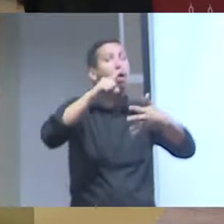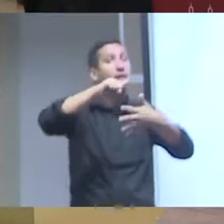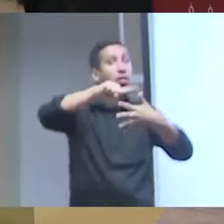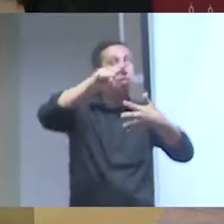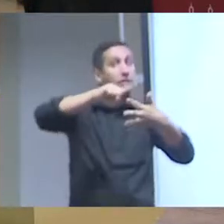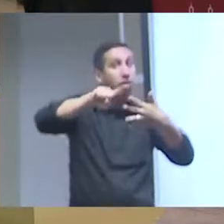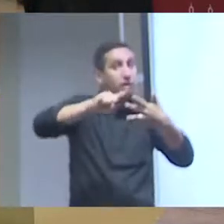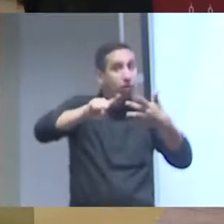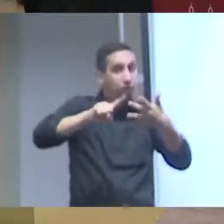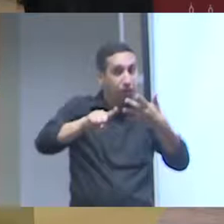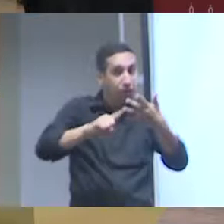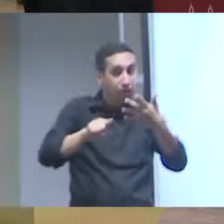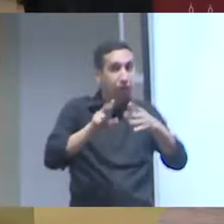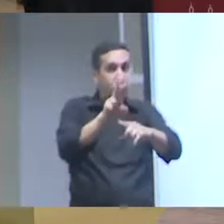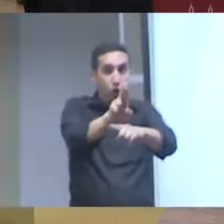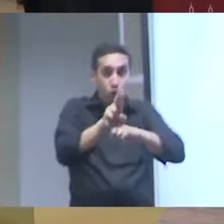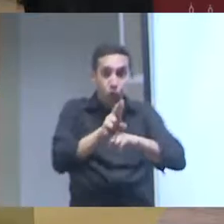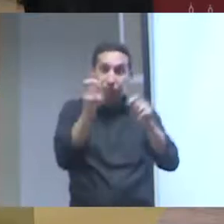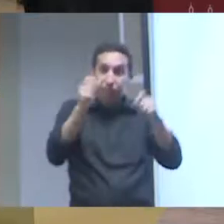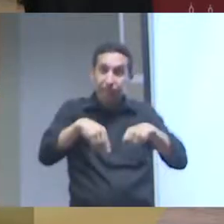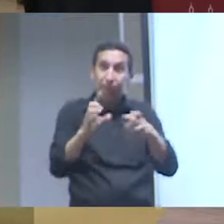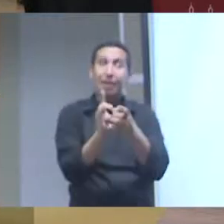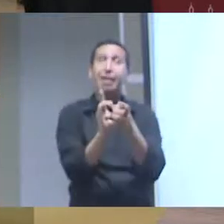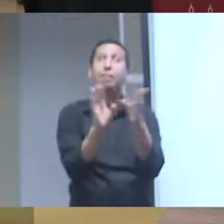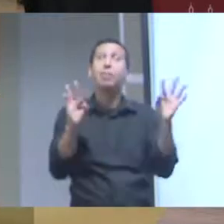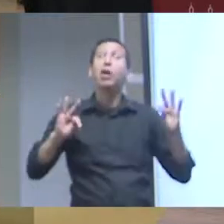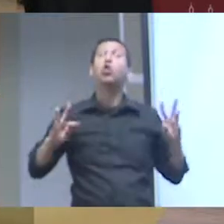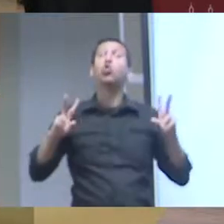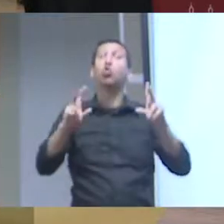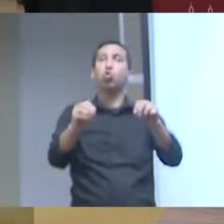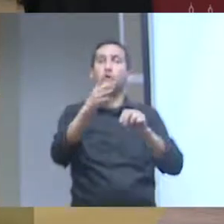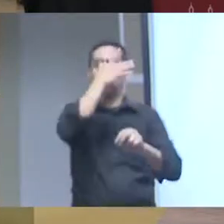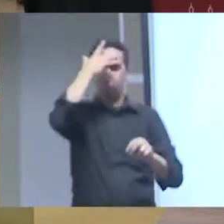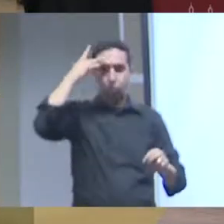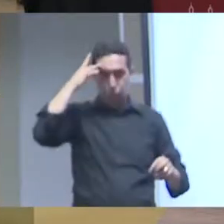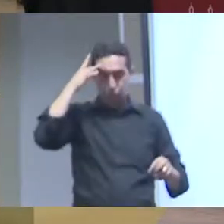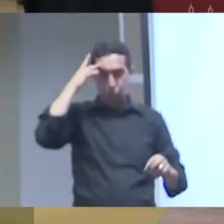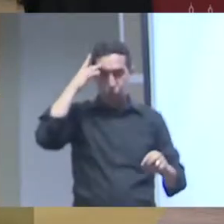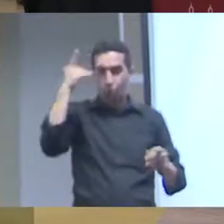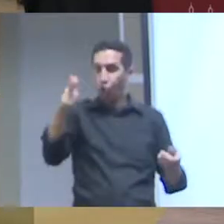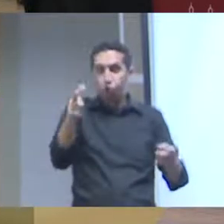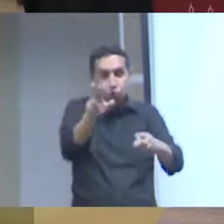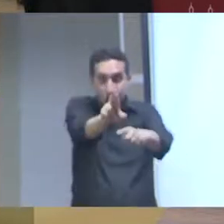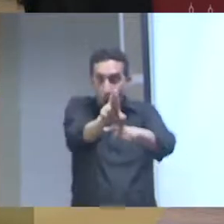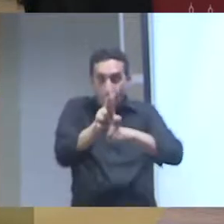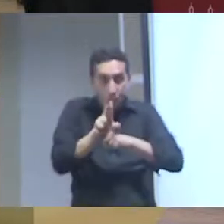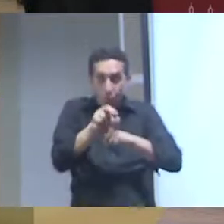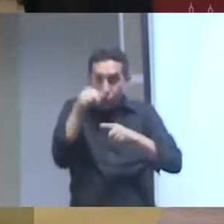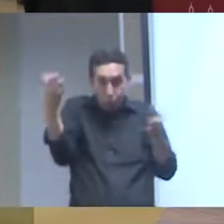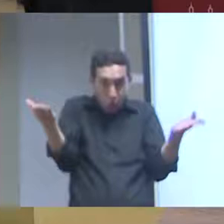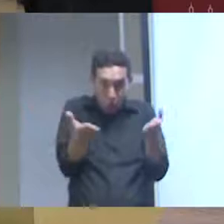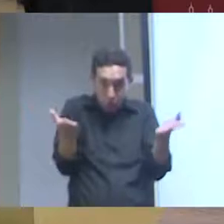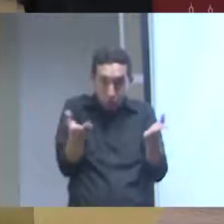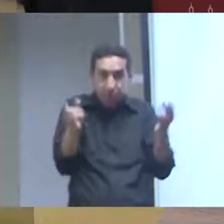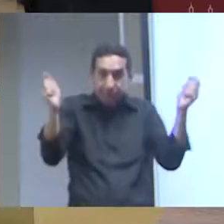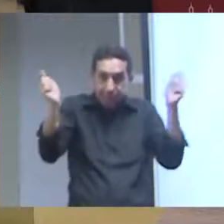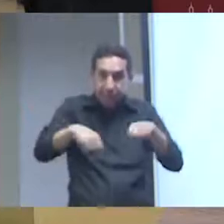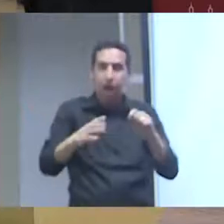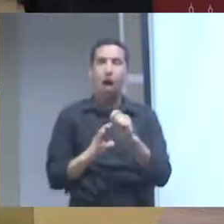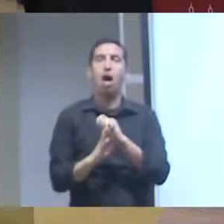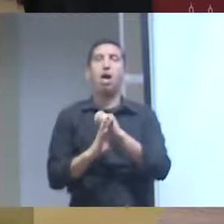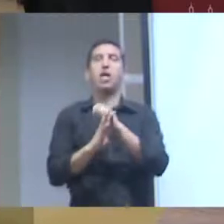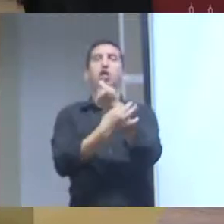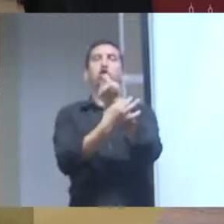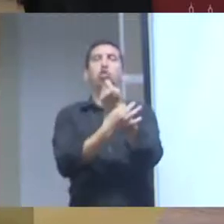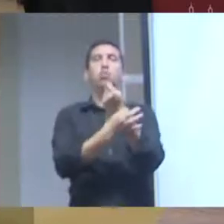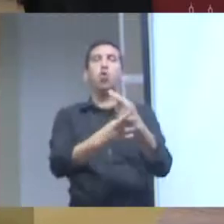essa democratização para todo cidadão porque não há mecanismos hoje que garantam uma responsabilidade social de